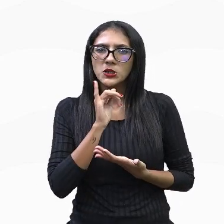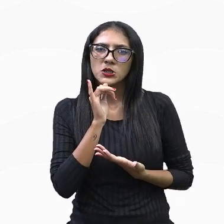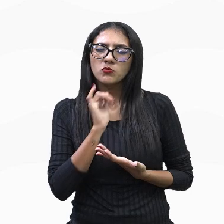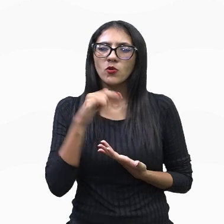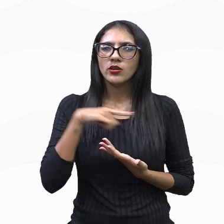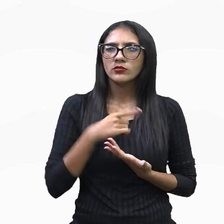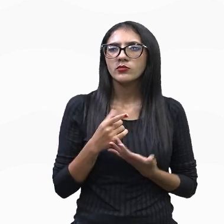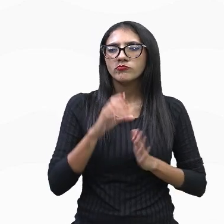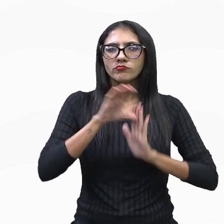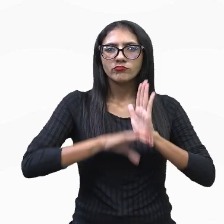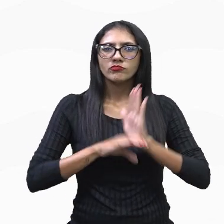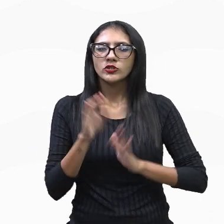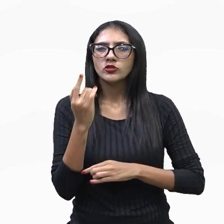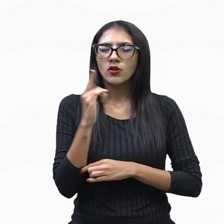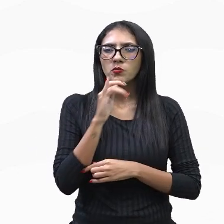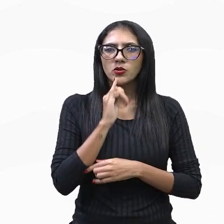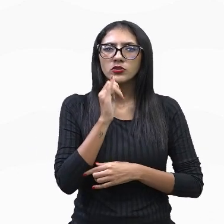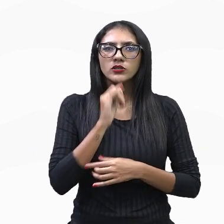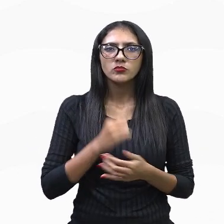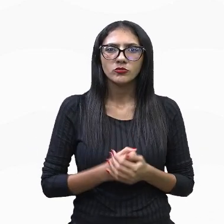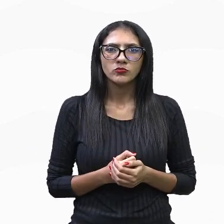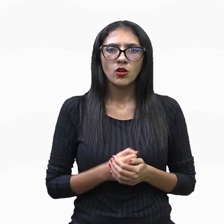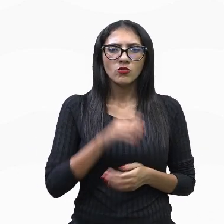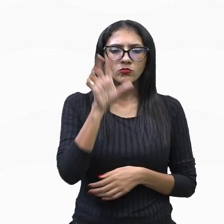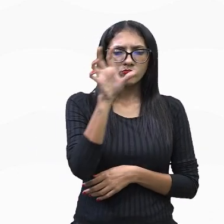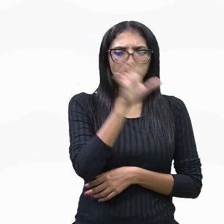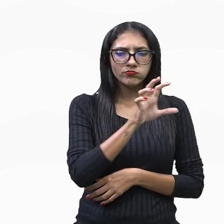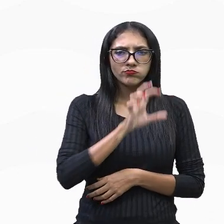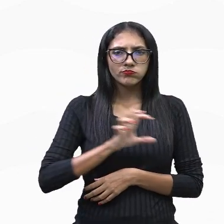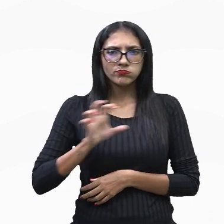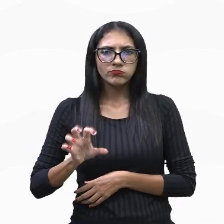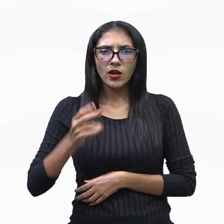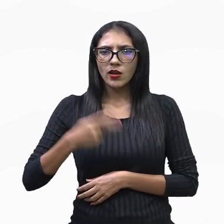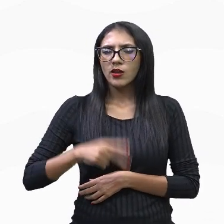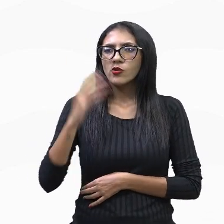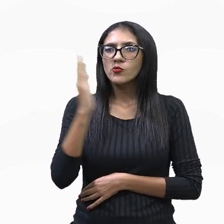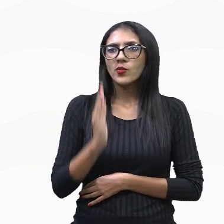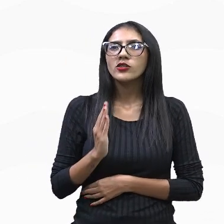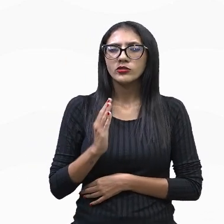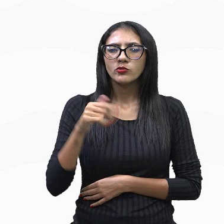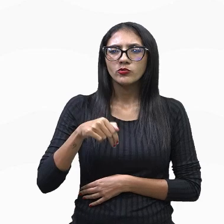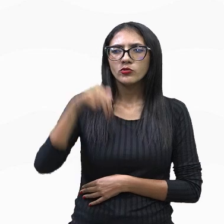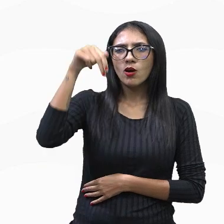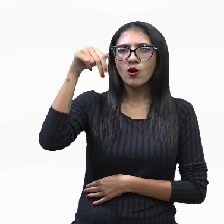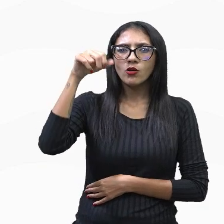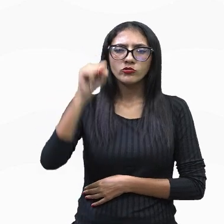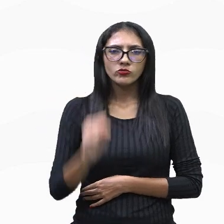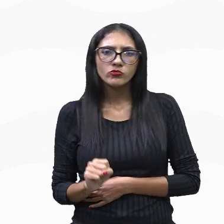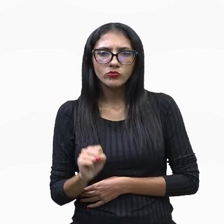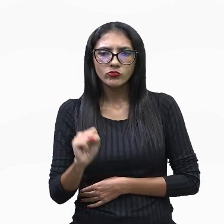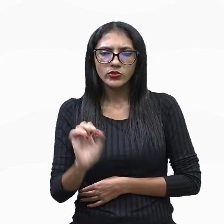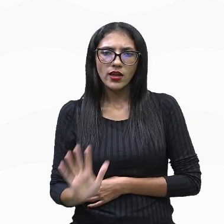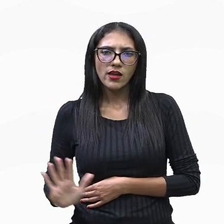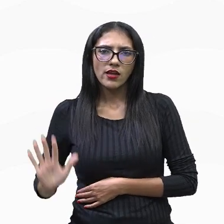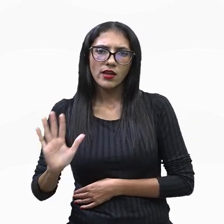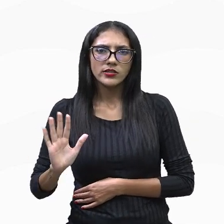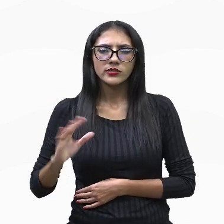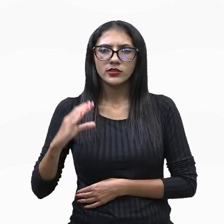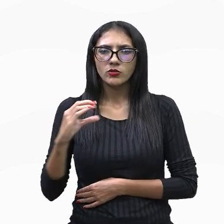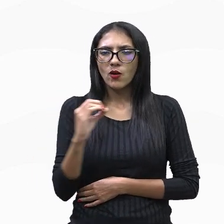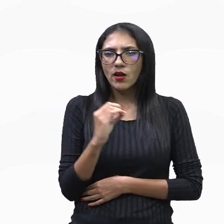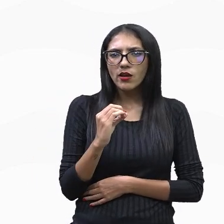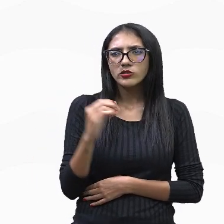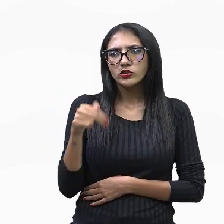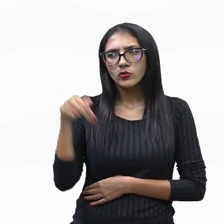geográfico, as diferenças culturais entre as regiões aqui no Brasil. Norte, sul, sudeste, centro-oeste,